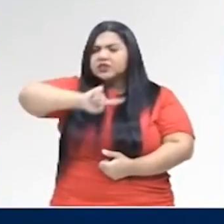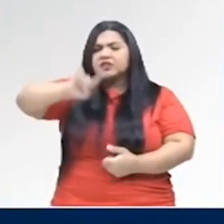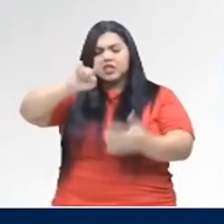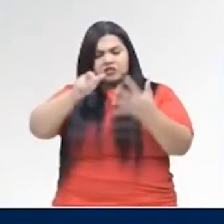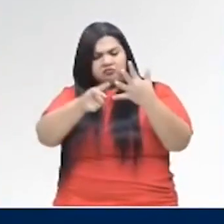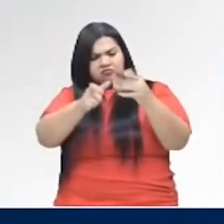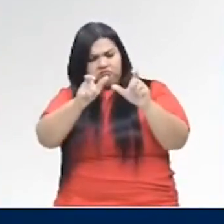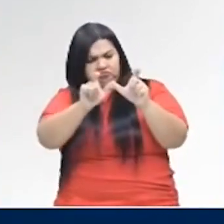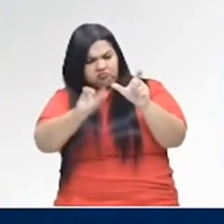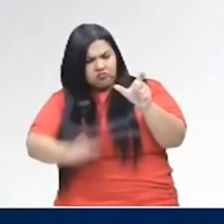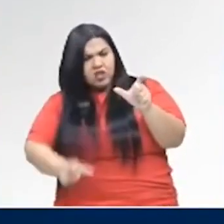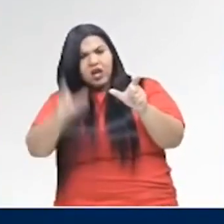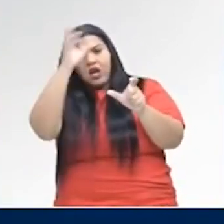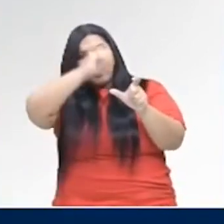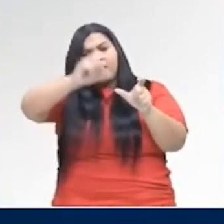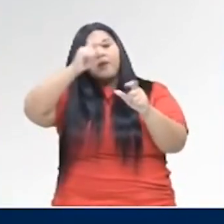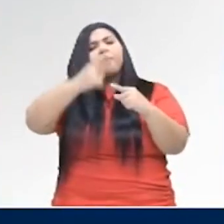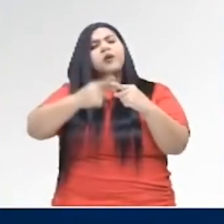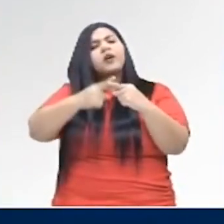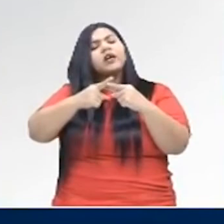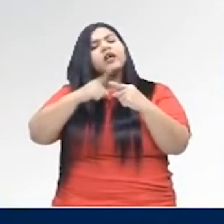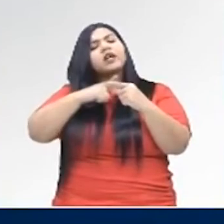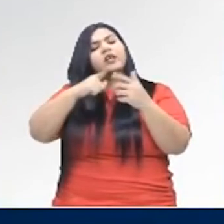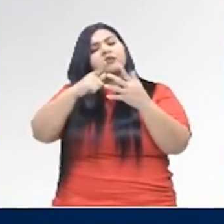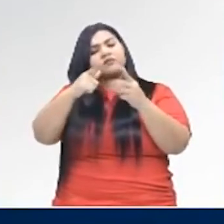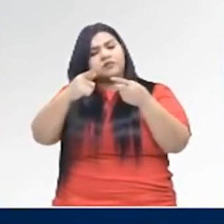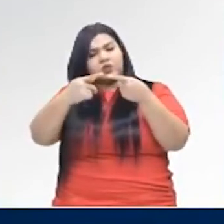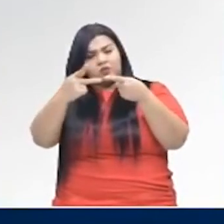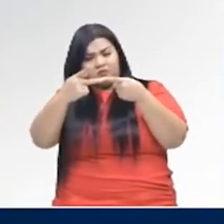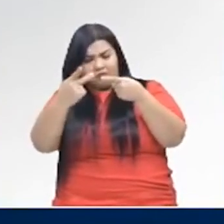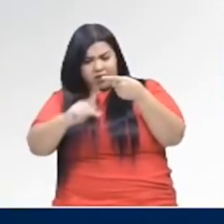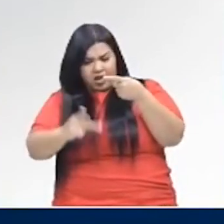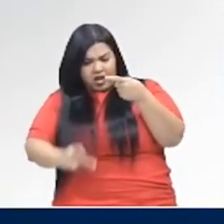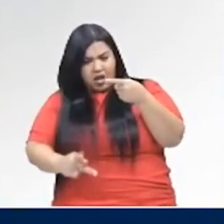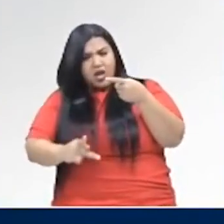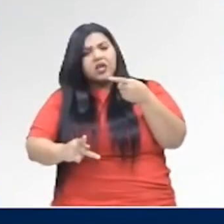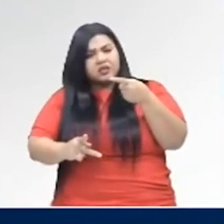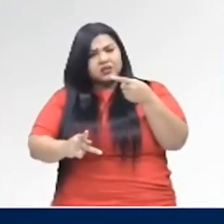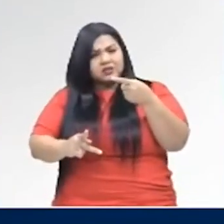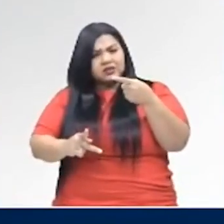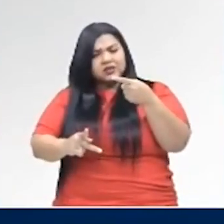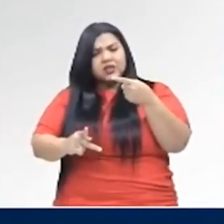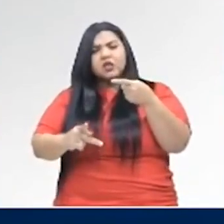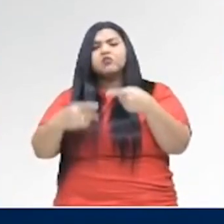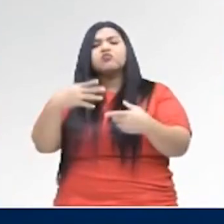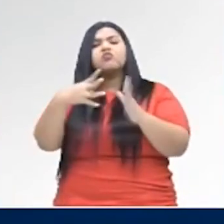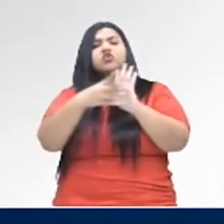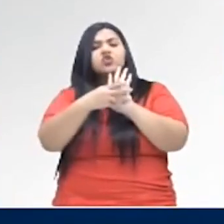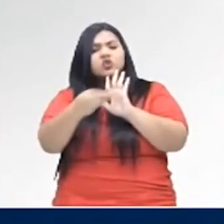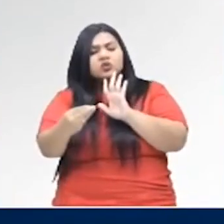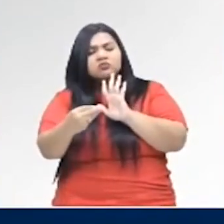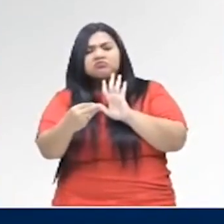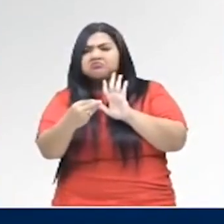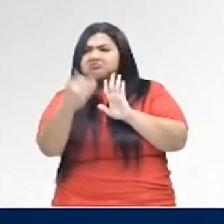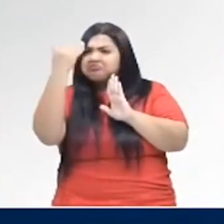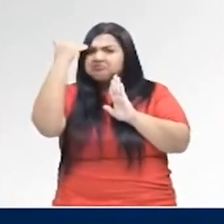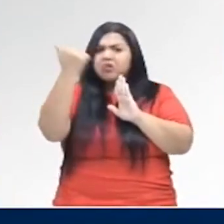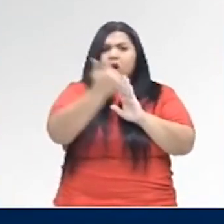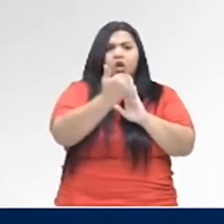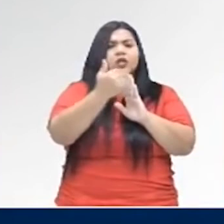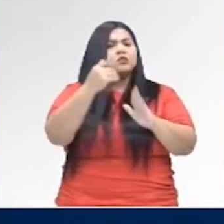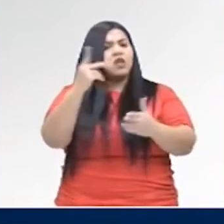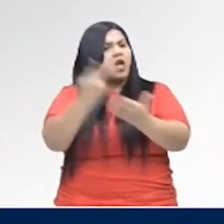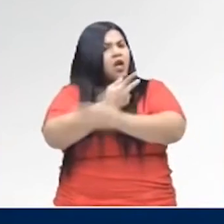aprender. Por quê? Porque eles seguem um paradigma, um modelo. Tem três verbos que são modelos. Seguindo esse modelo, pronto. Não tem como errar.